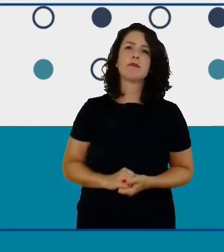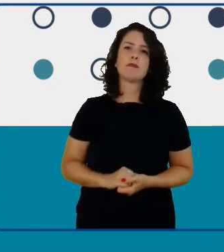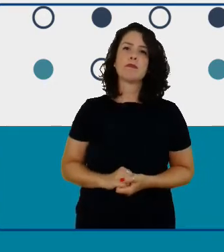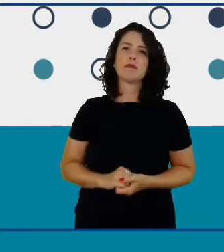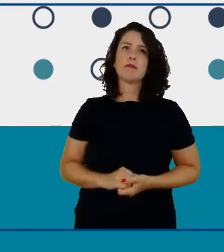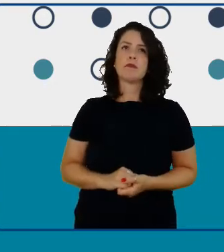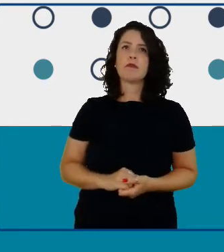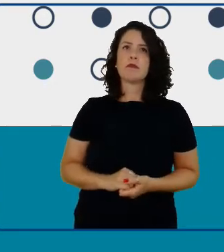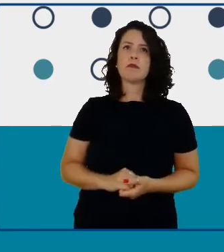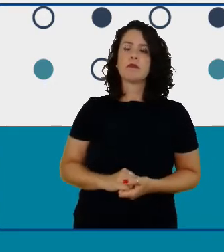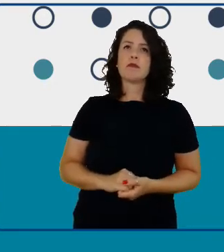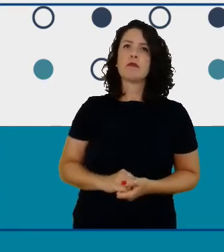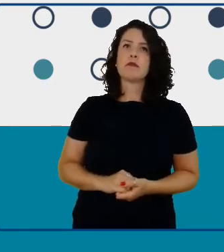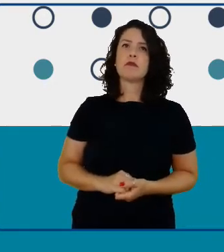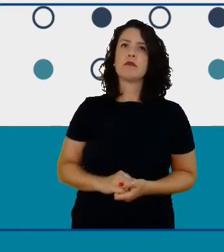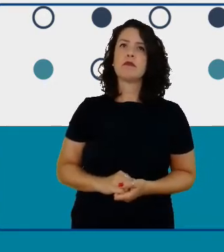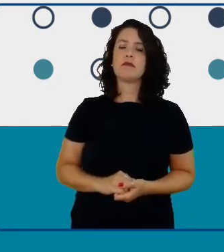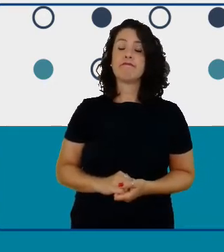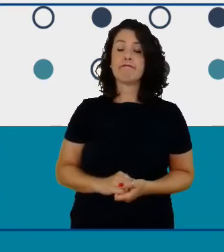sim